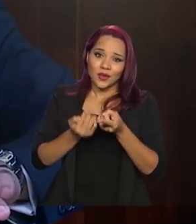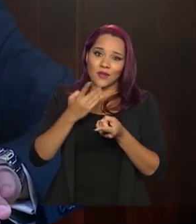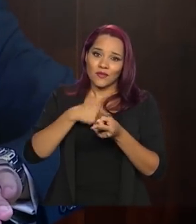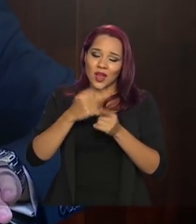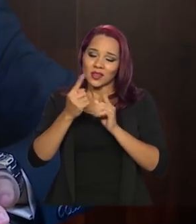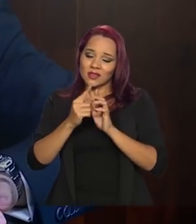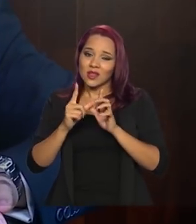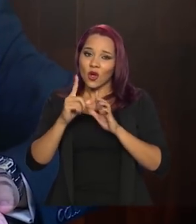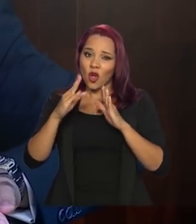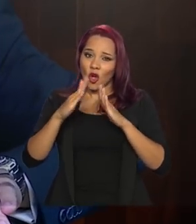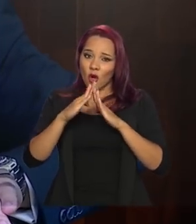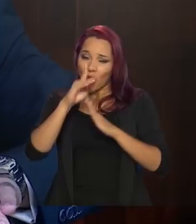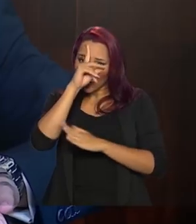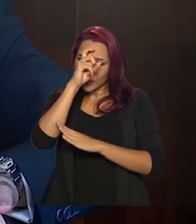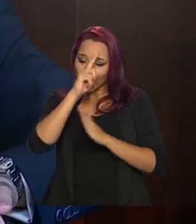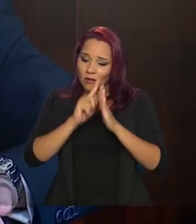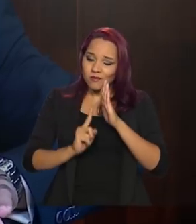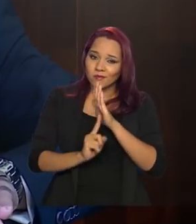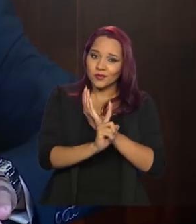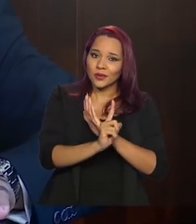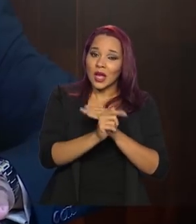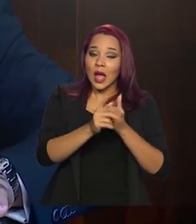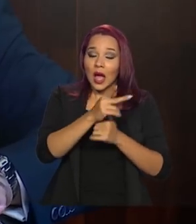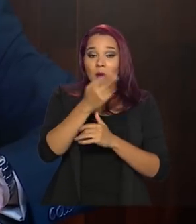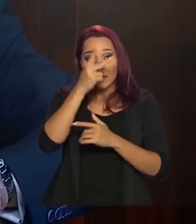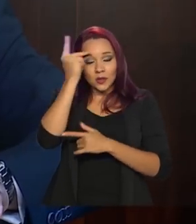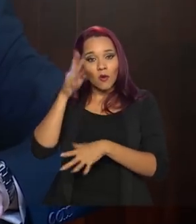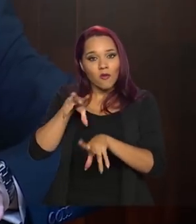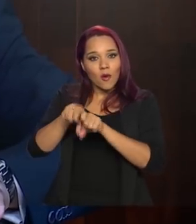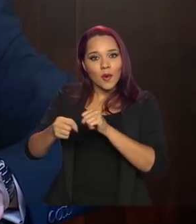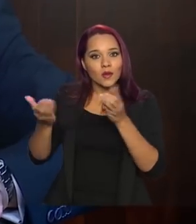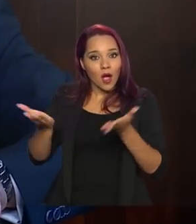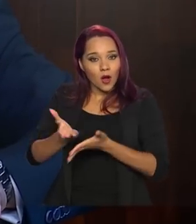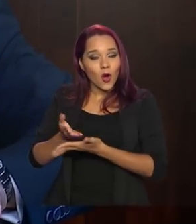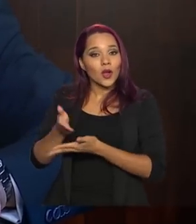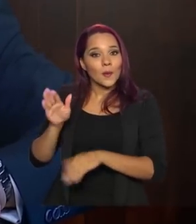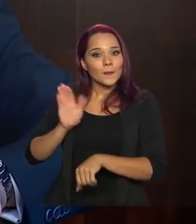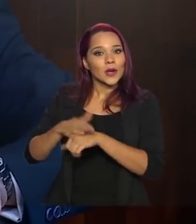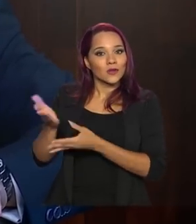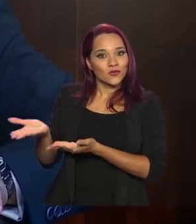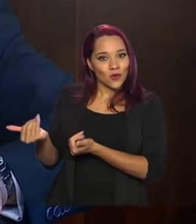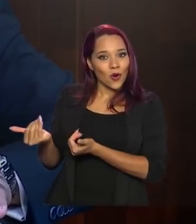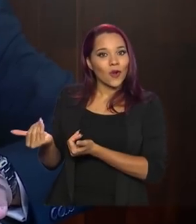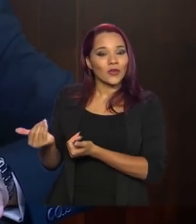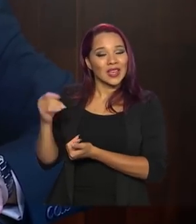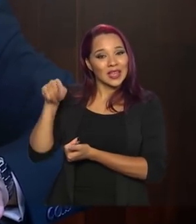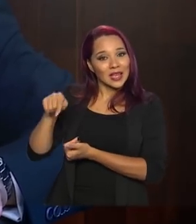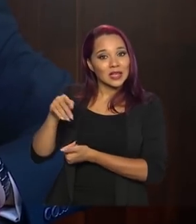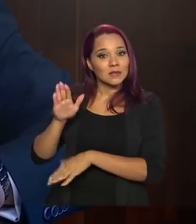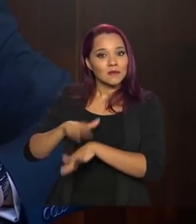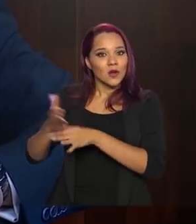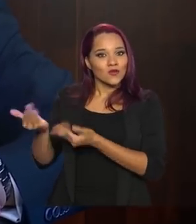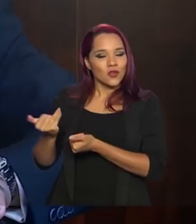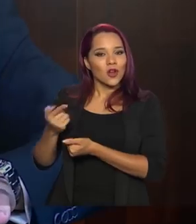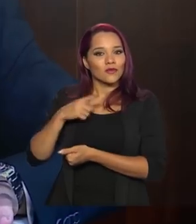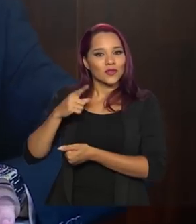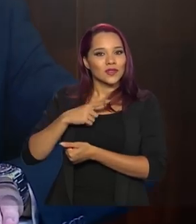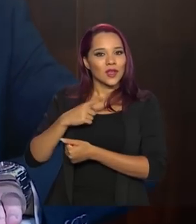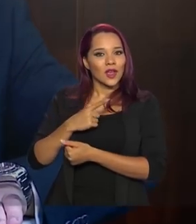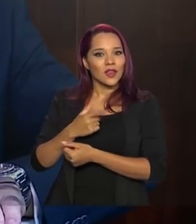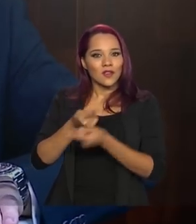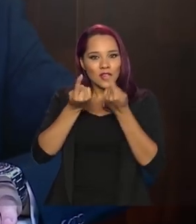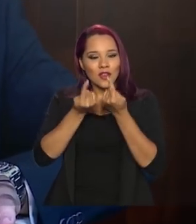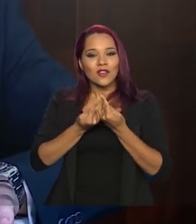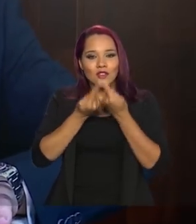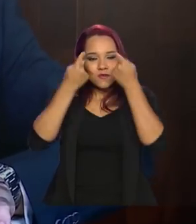circuito. Então, esse pessoal que está se formando e é mais jovem, inclusive, os mais jovens estão mais imunes. Eles